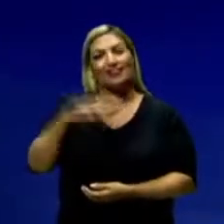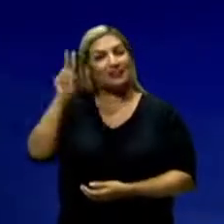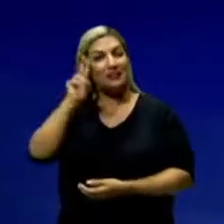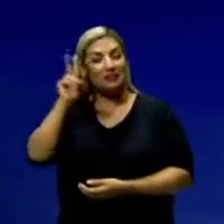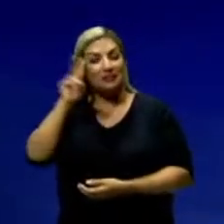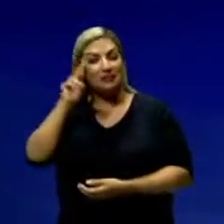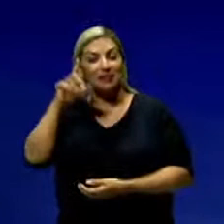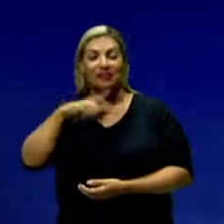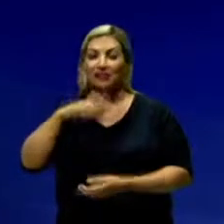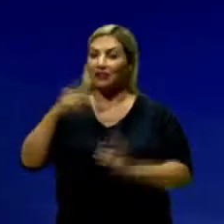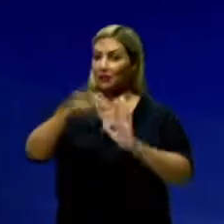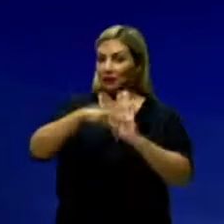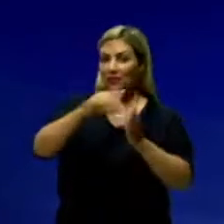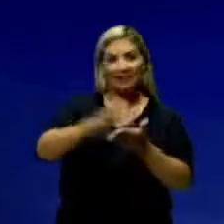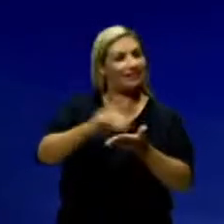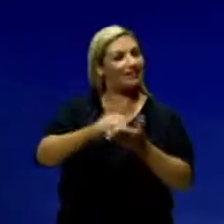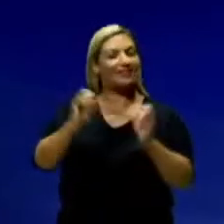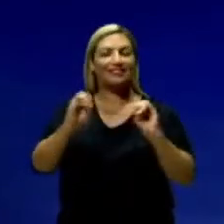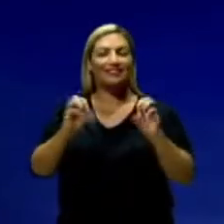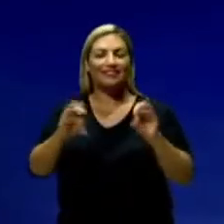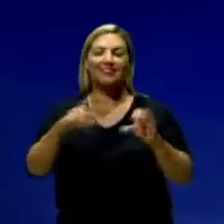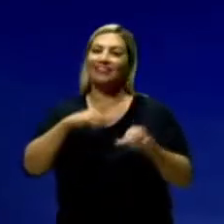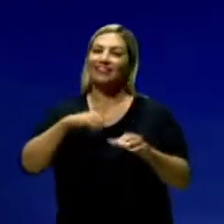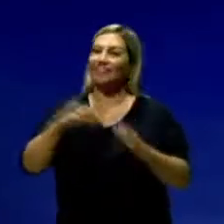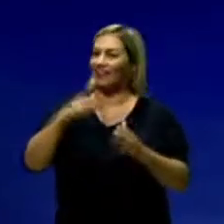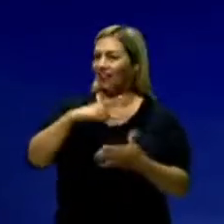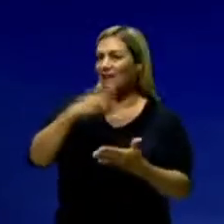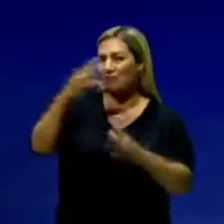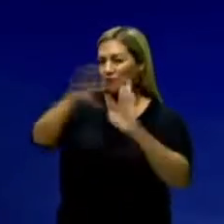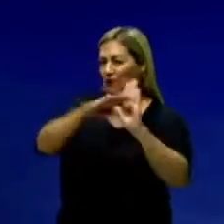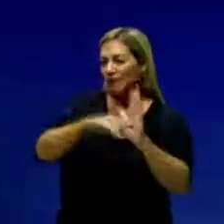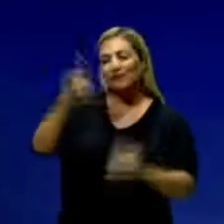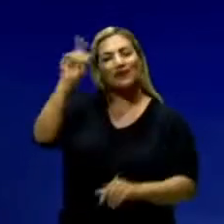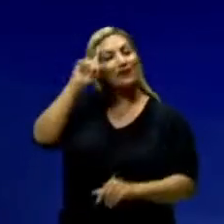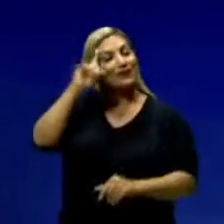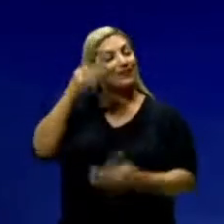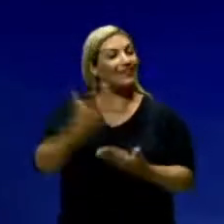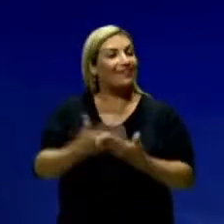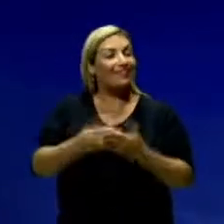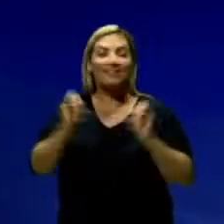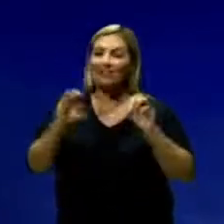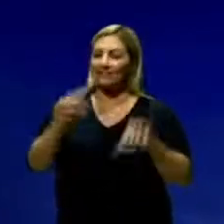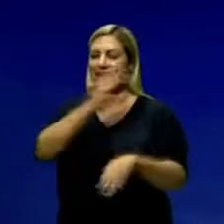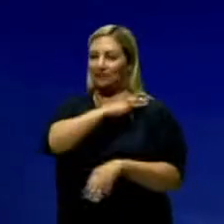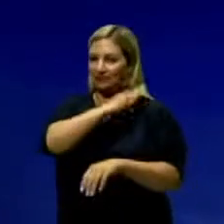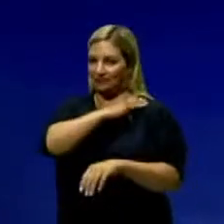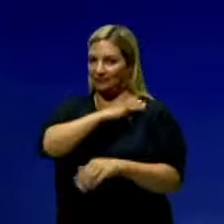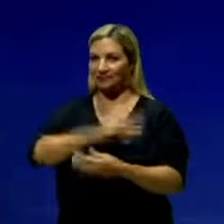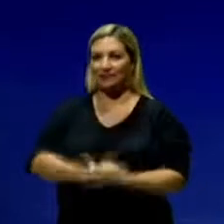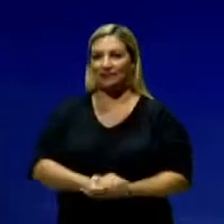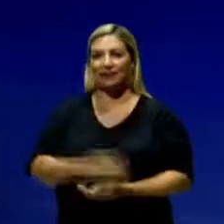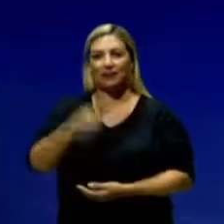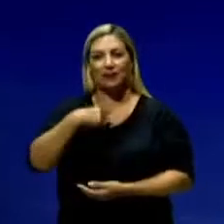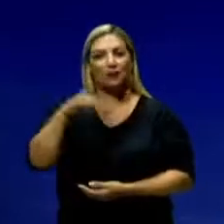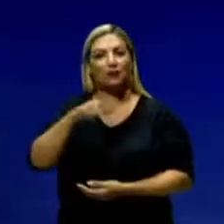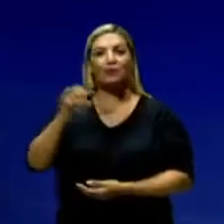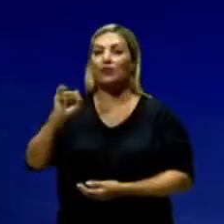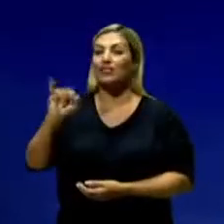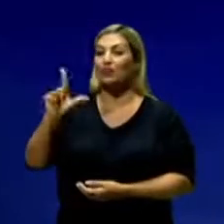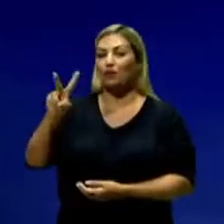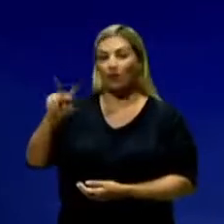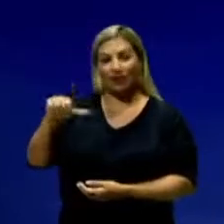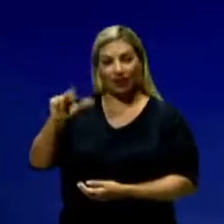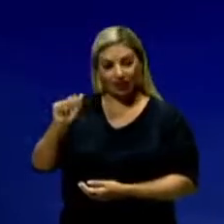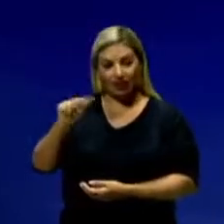Lembrando que esse é o projeto Se Educa em Ação e terá programas diários com aulas para o Ensino Médio. Eu sou a professora Silvana